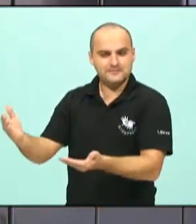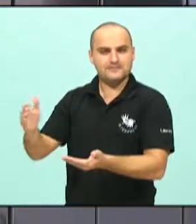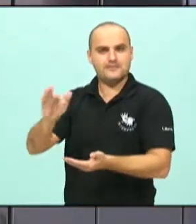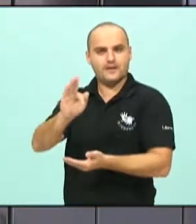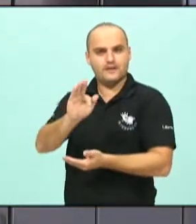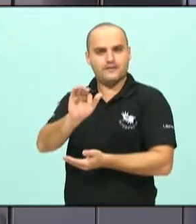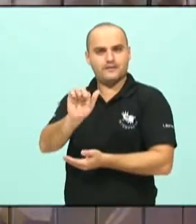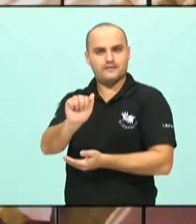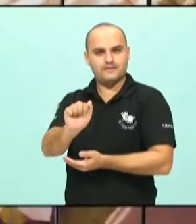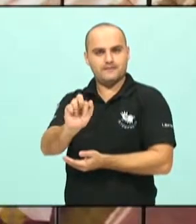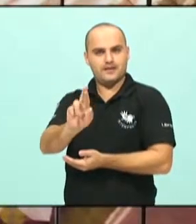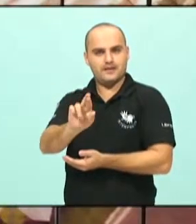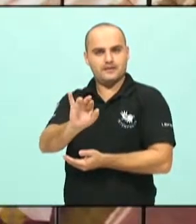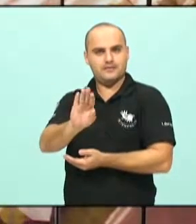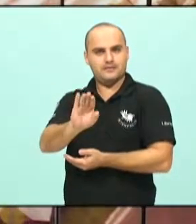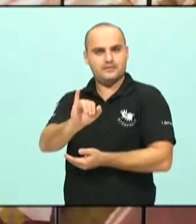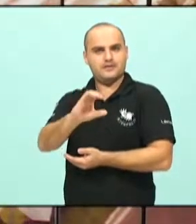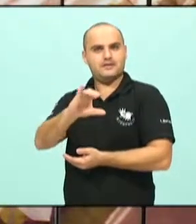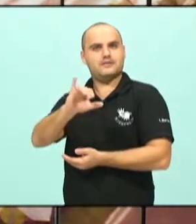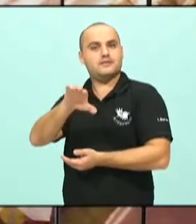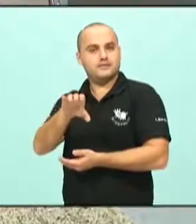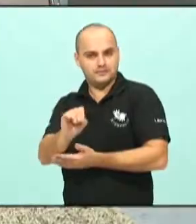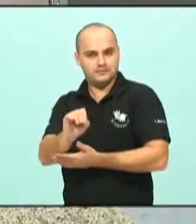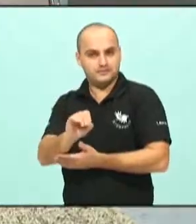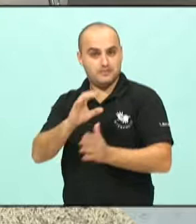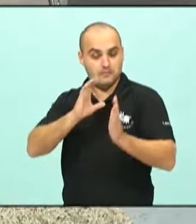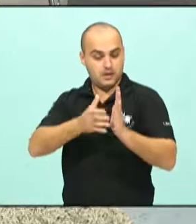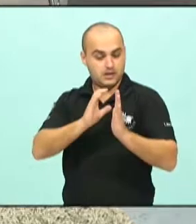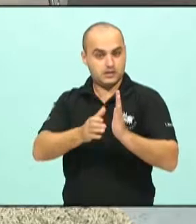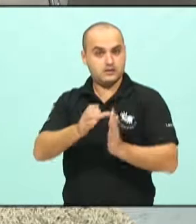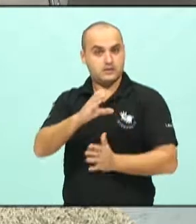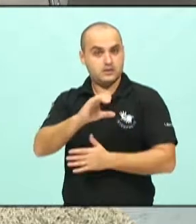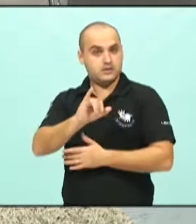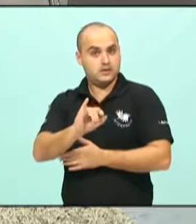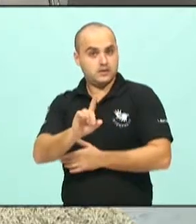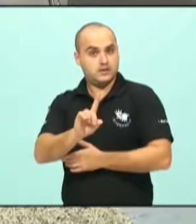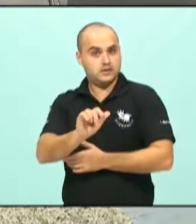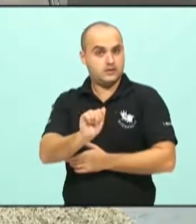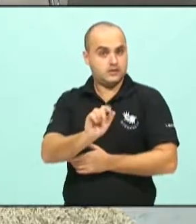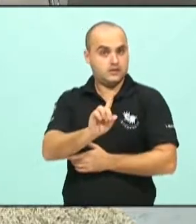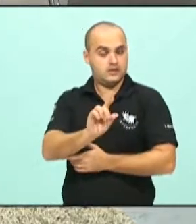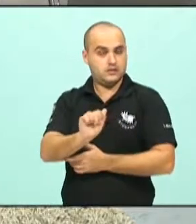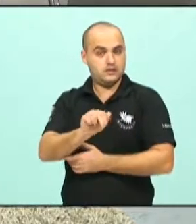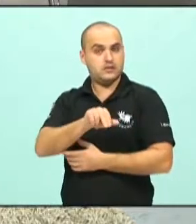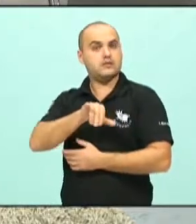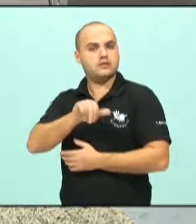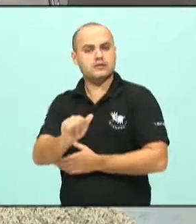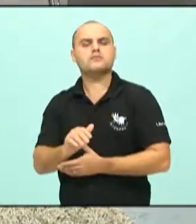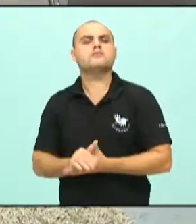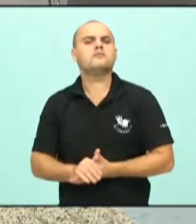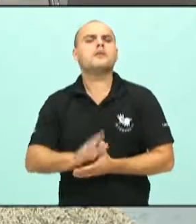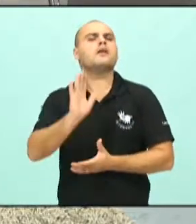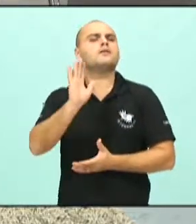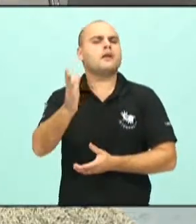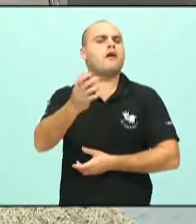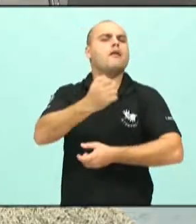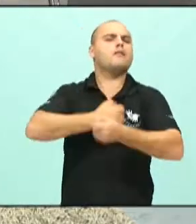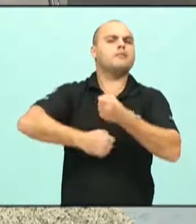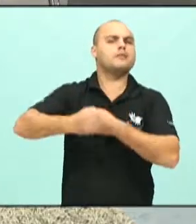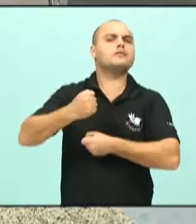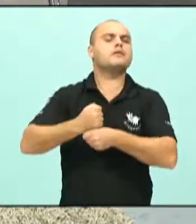Cidadania. Vereador Fabrício, já o ano passado nós conversávamos sobre isso.